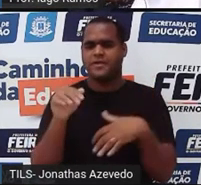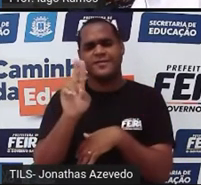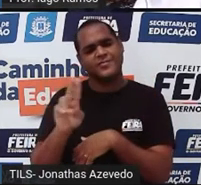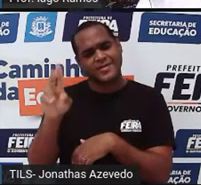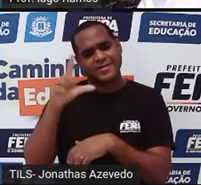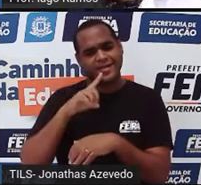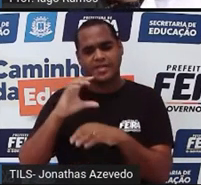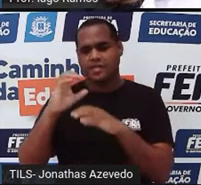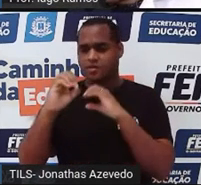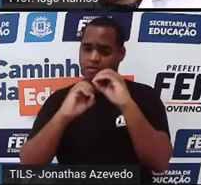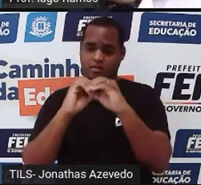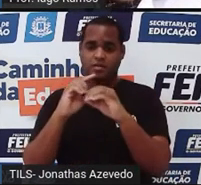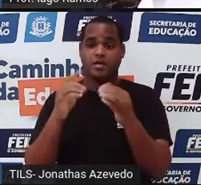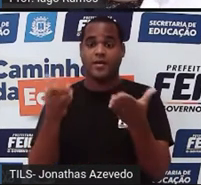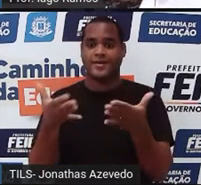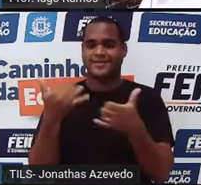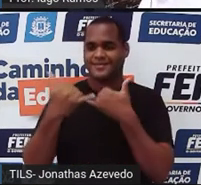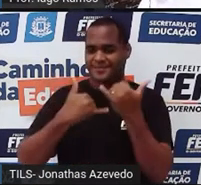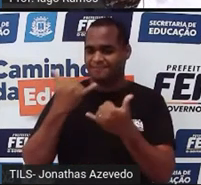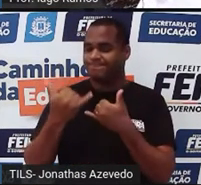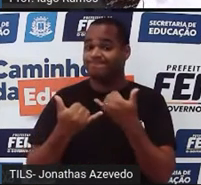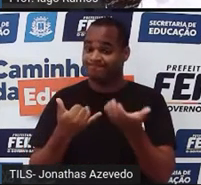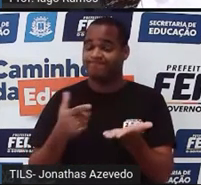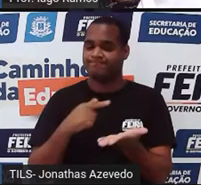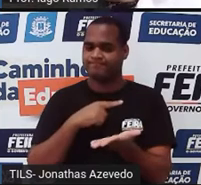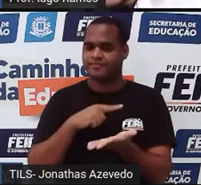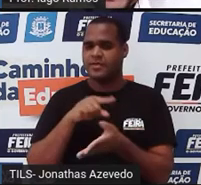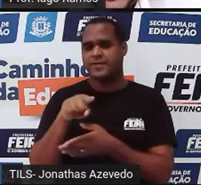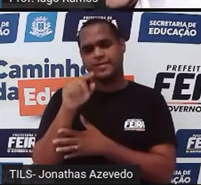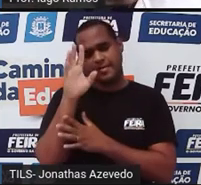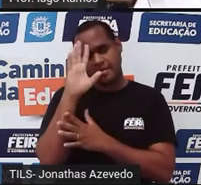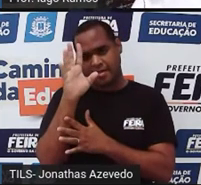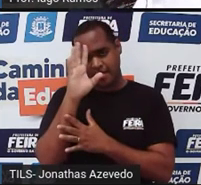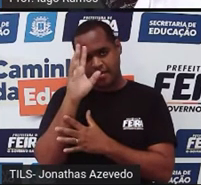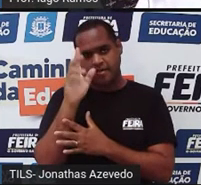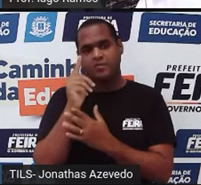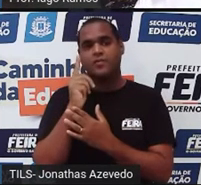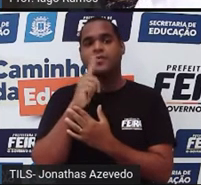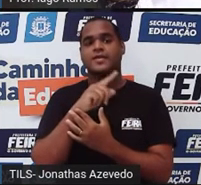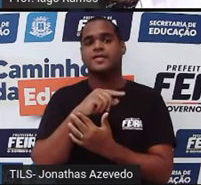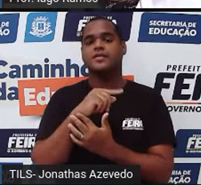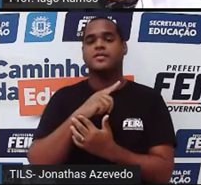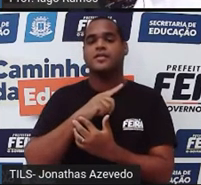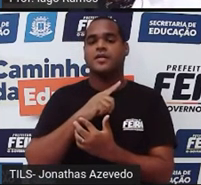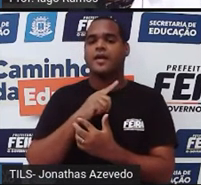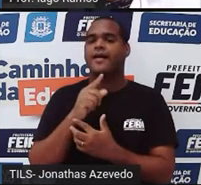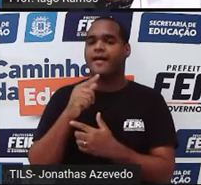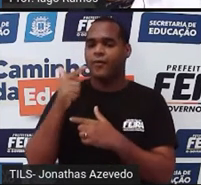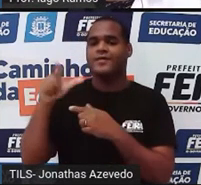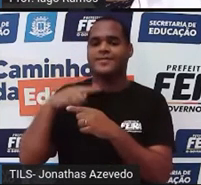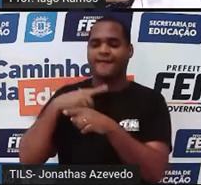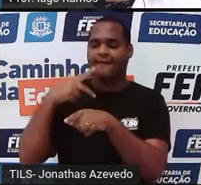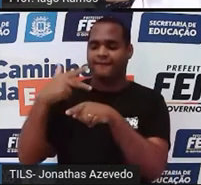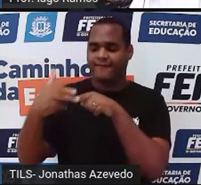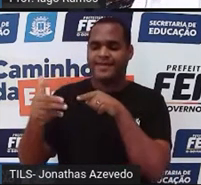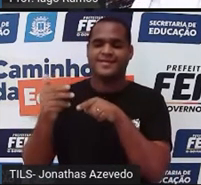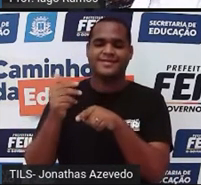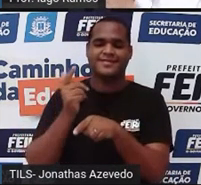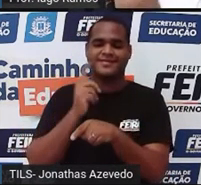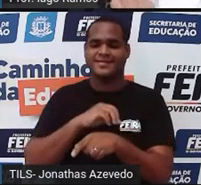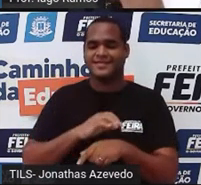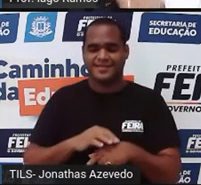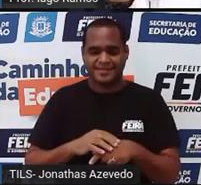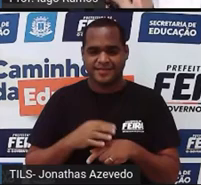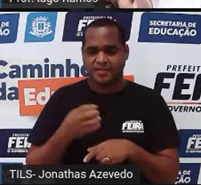ela vai jogar agora, pensando em já garantir que na próxima jogada ela vença o jogo. Então, quantas